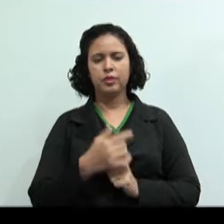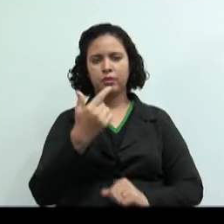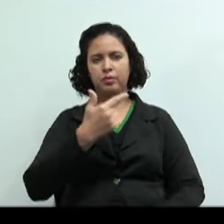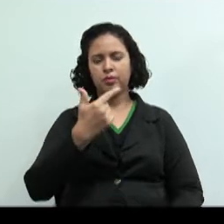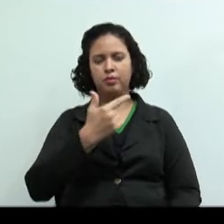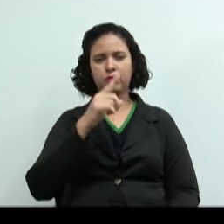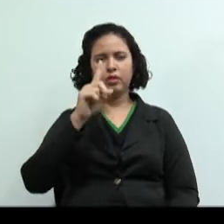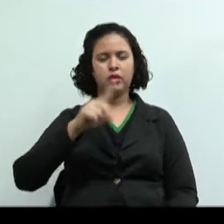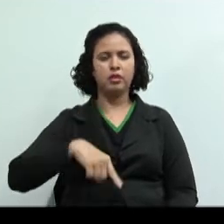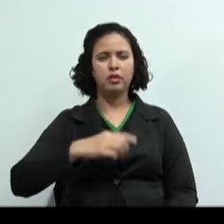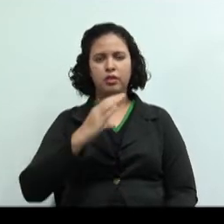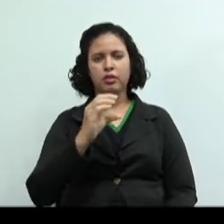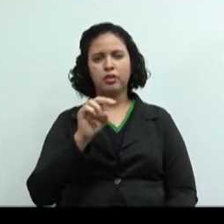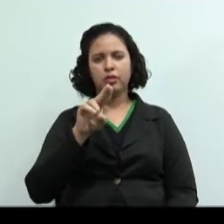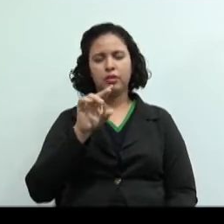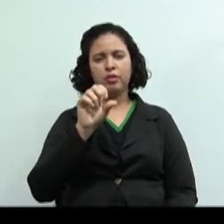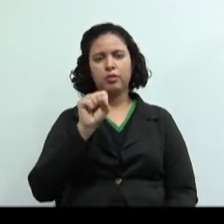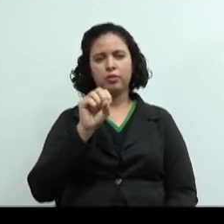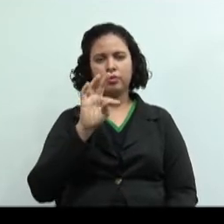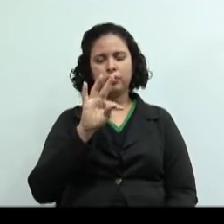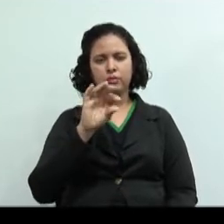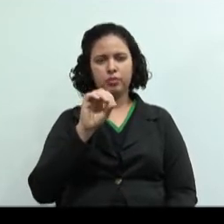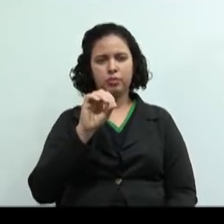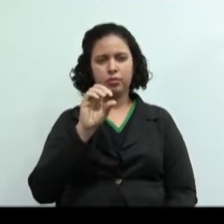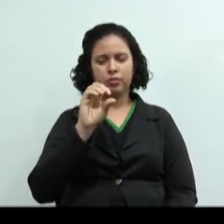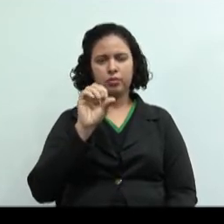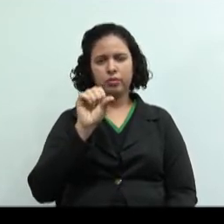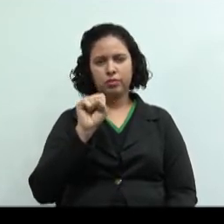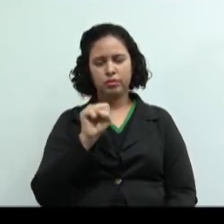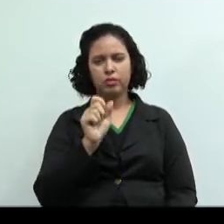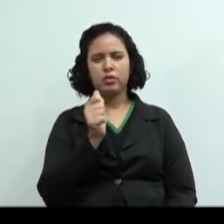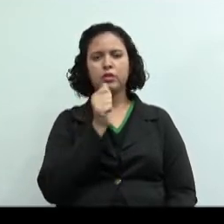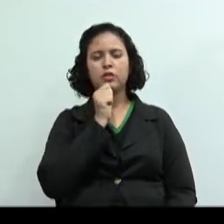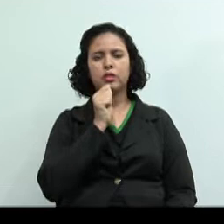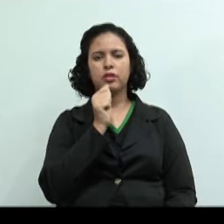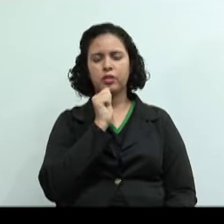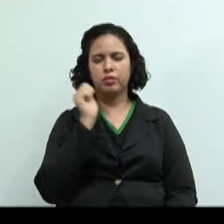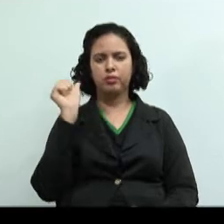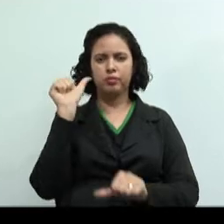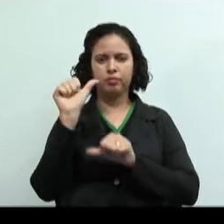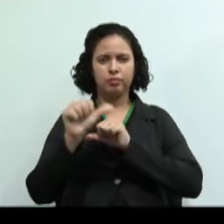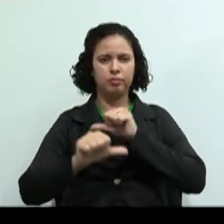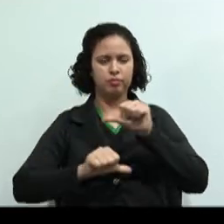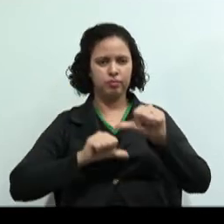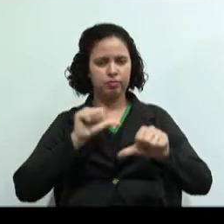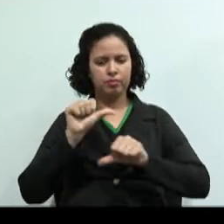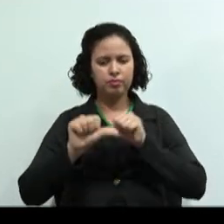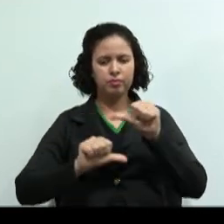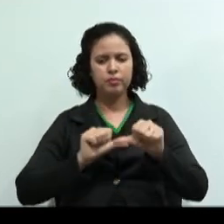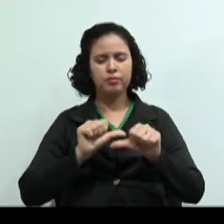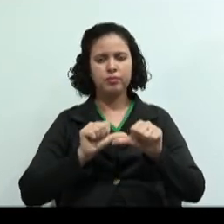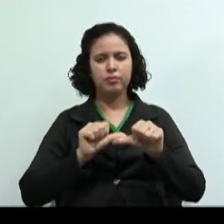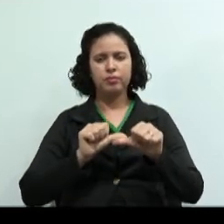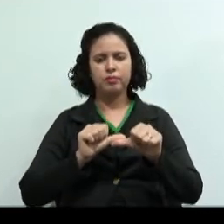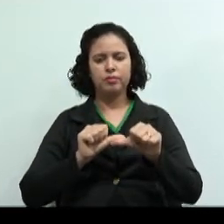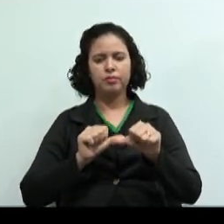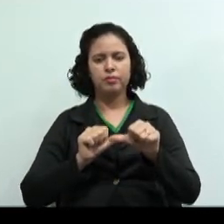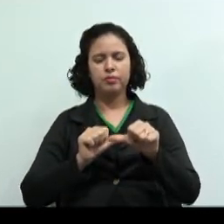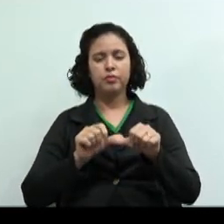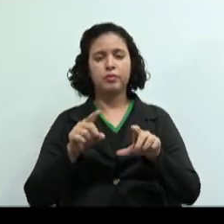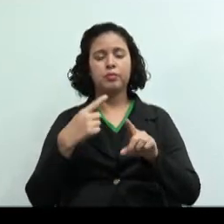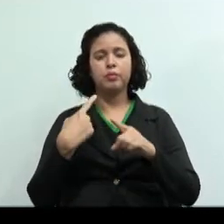os custos que não sofrem variações. Olha aqui o detalhe. Não sofrem variações em